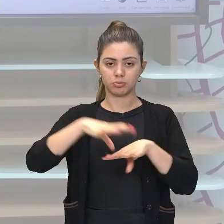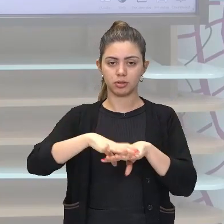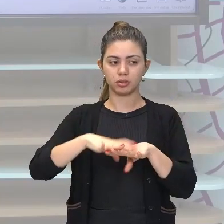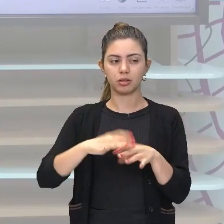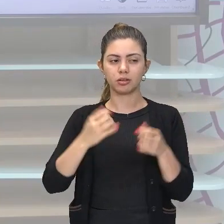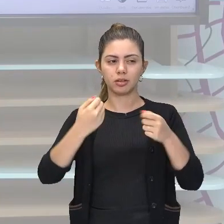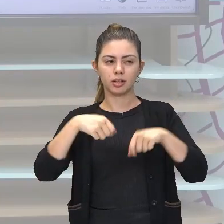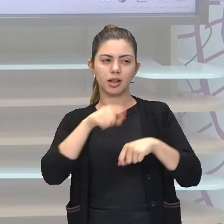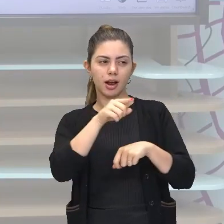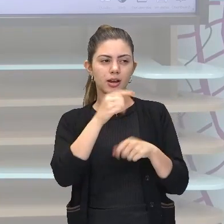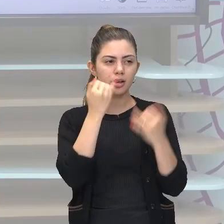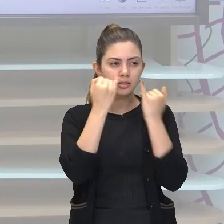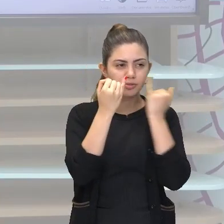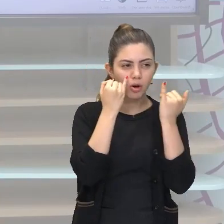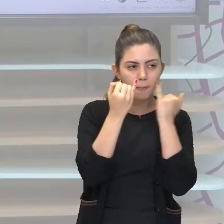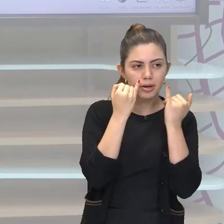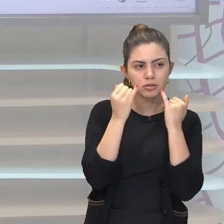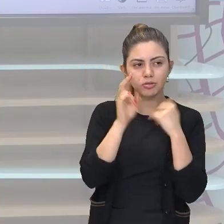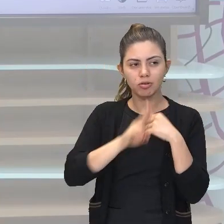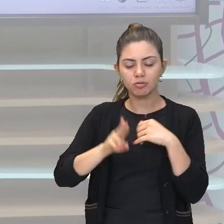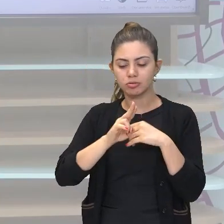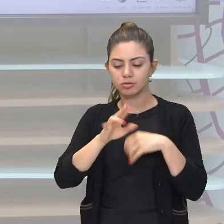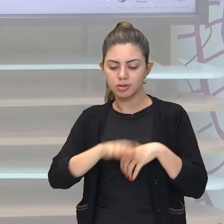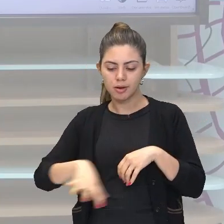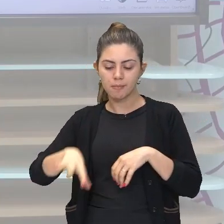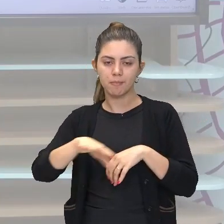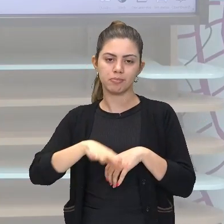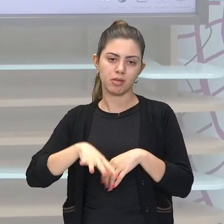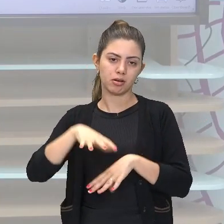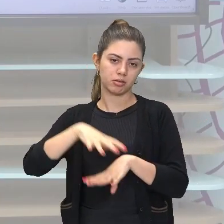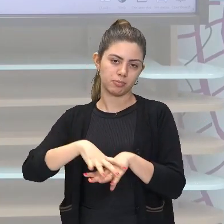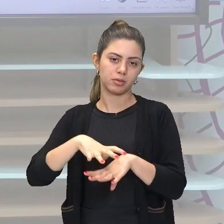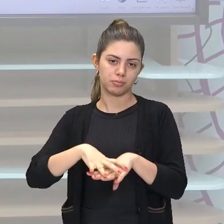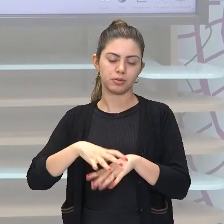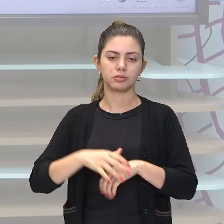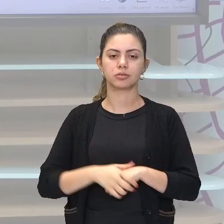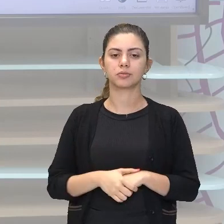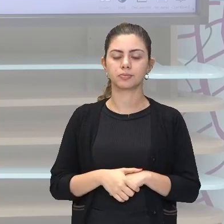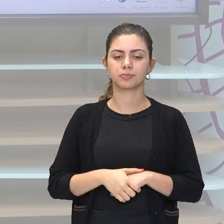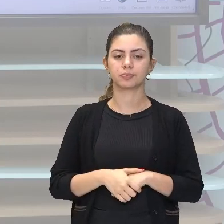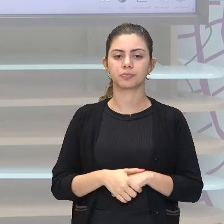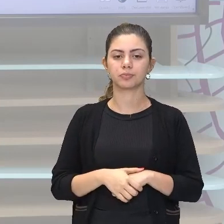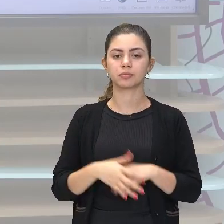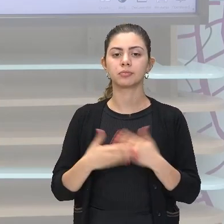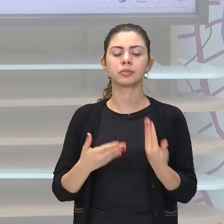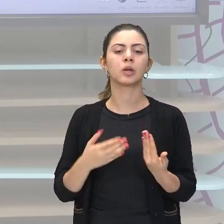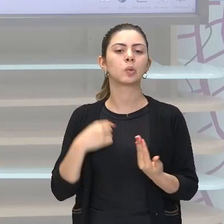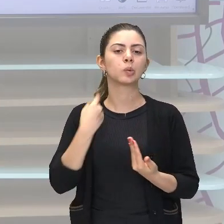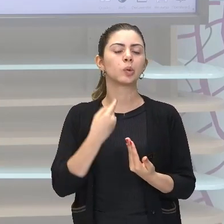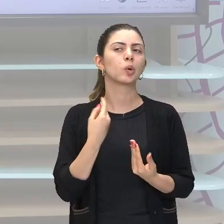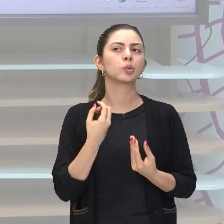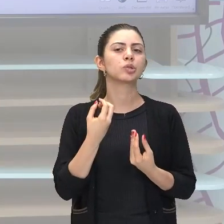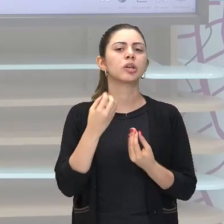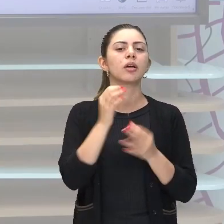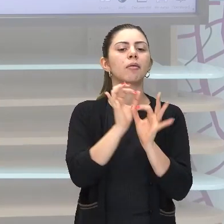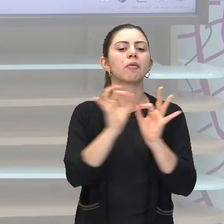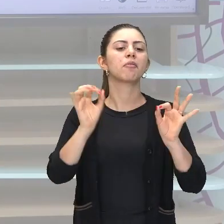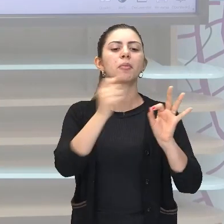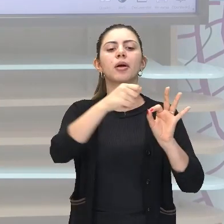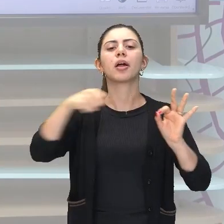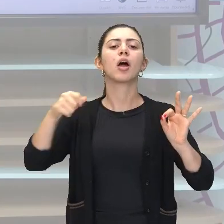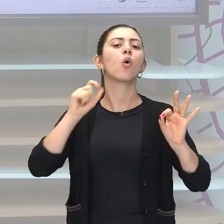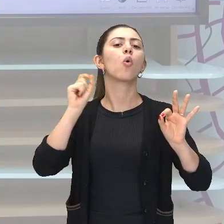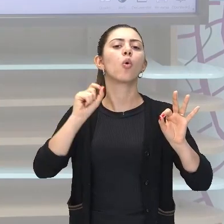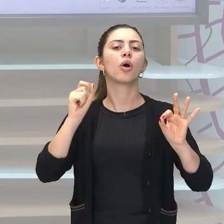transcodificar utilizando a simbologia. Certo? Ora, e o que é que nós estávamos escrevendo? Nós estávamos